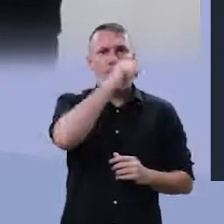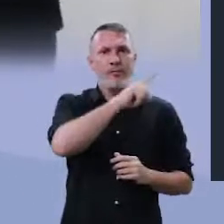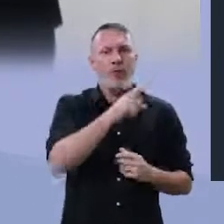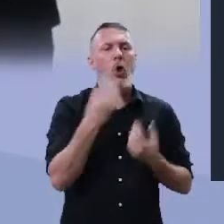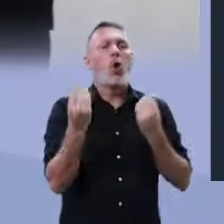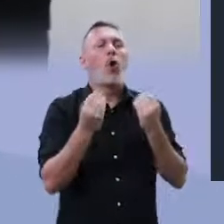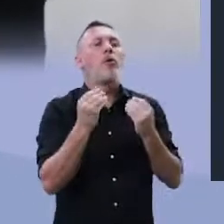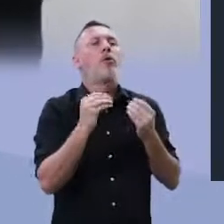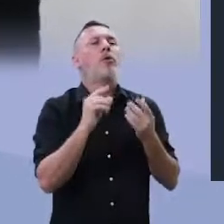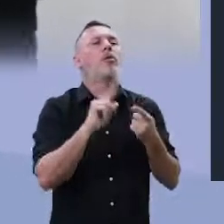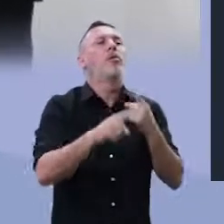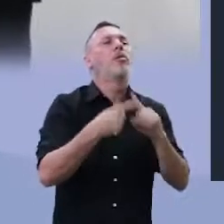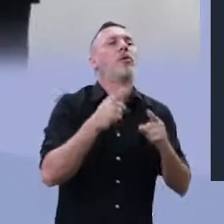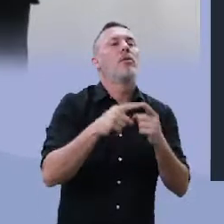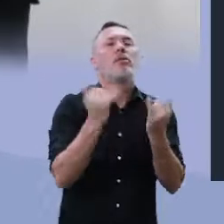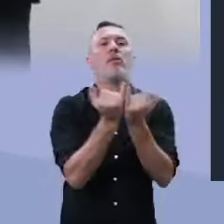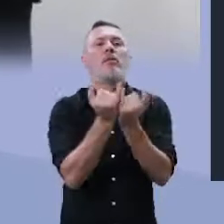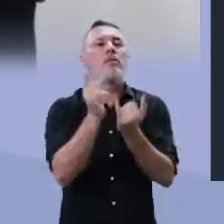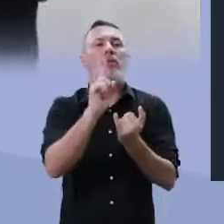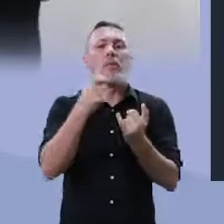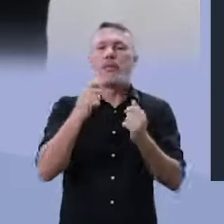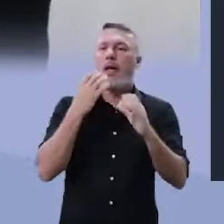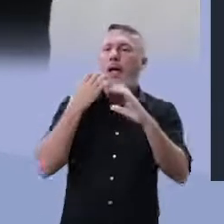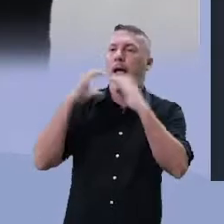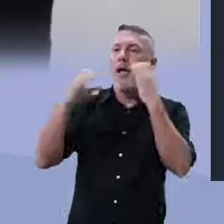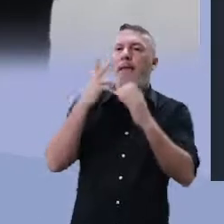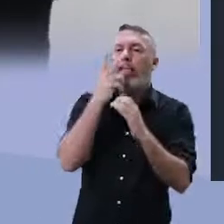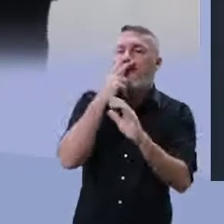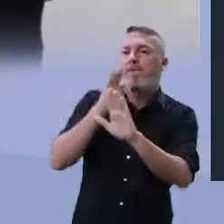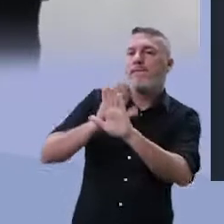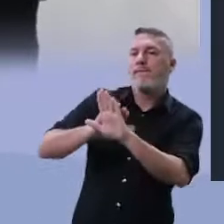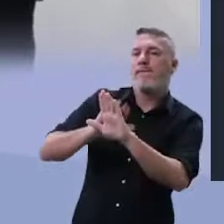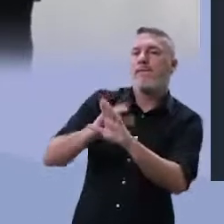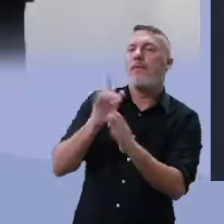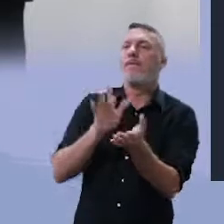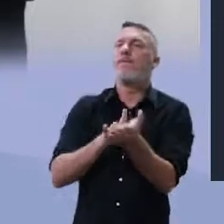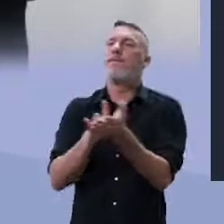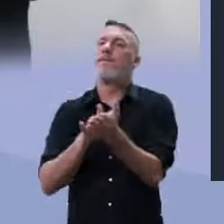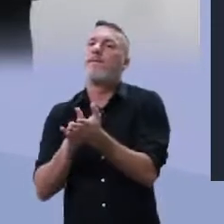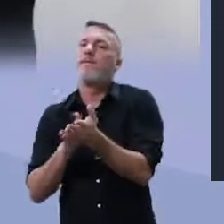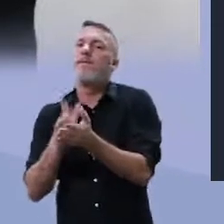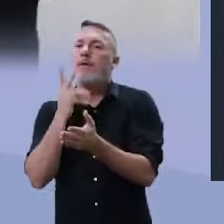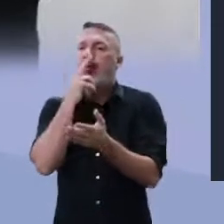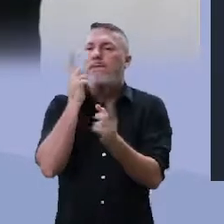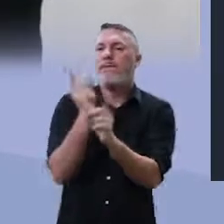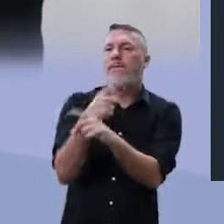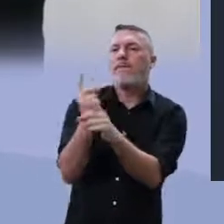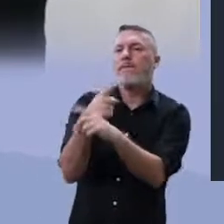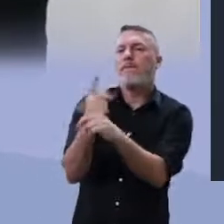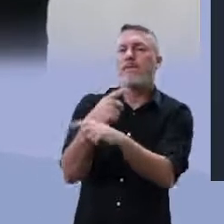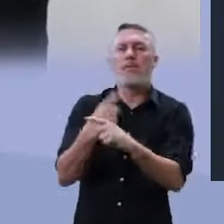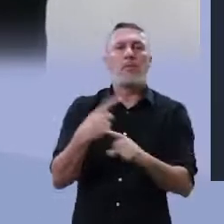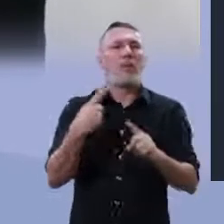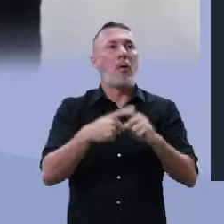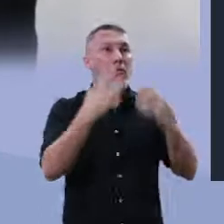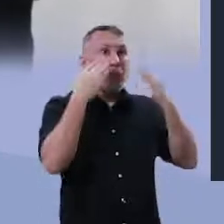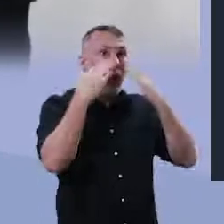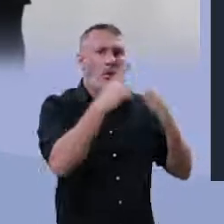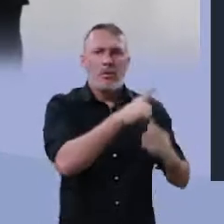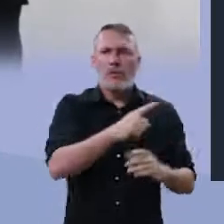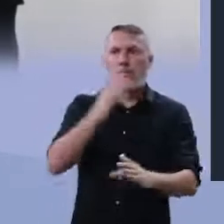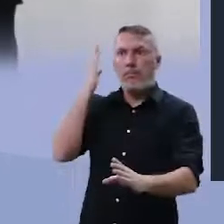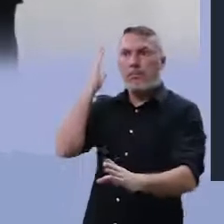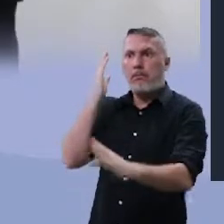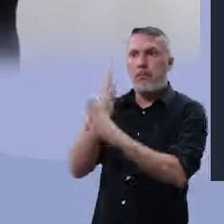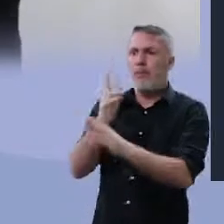que usar canções com duplo sentido, usar canções com valor metafórico, porque havia repressão por